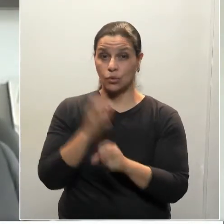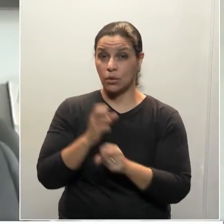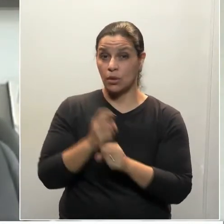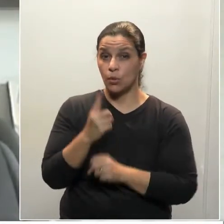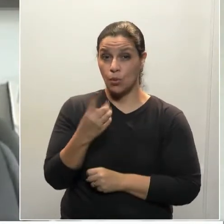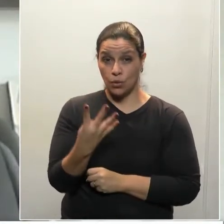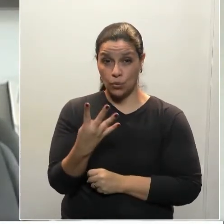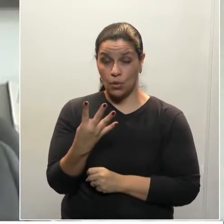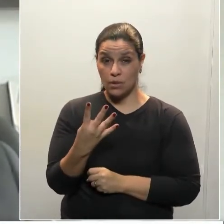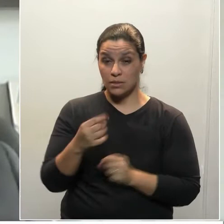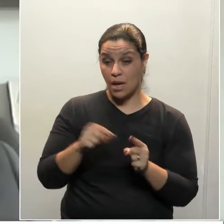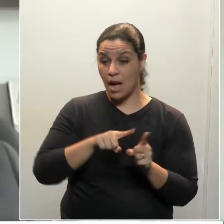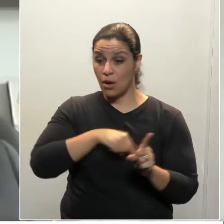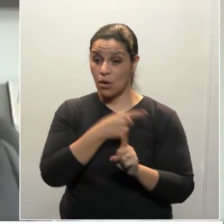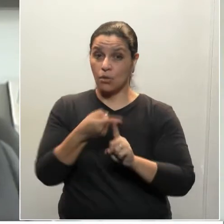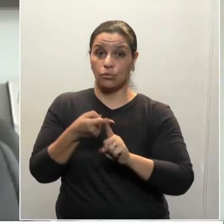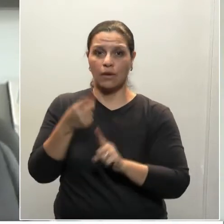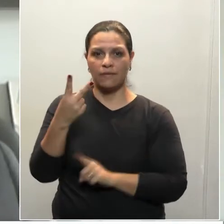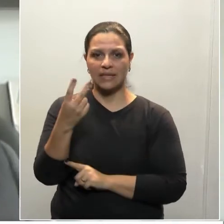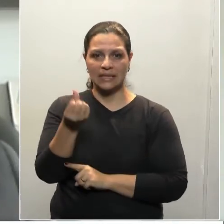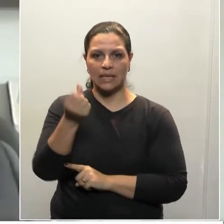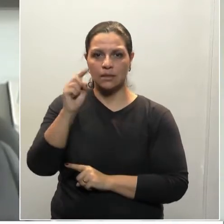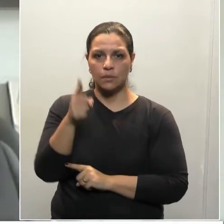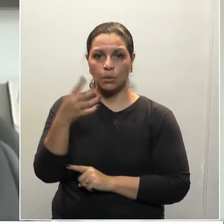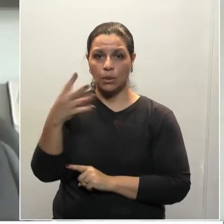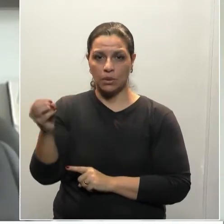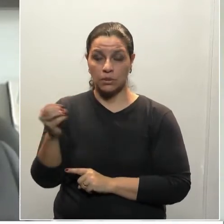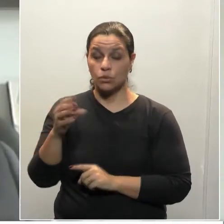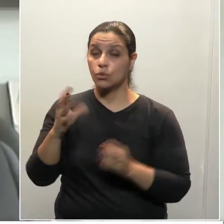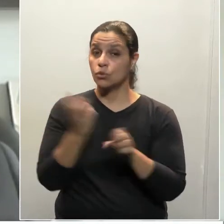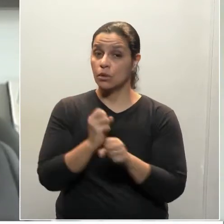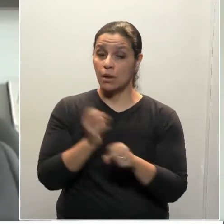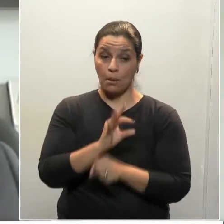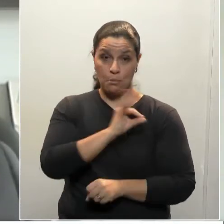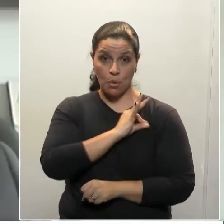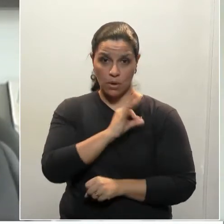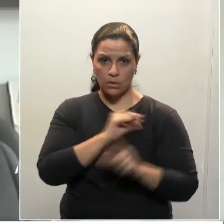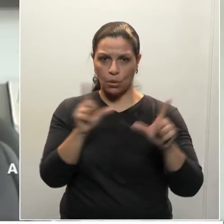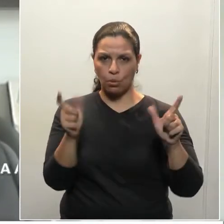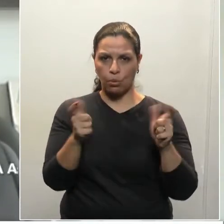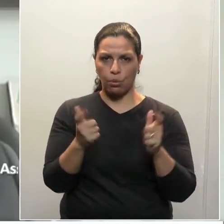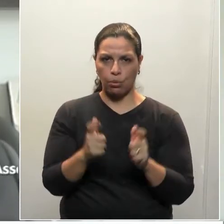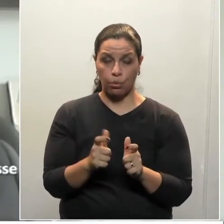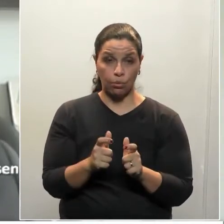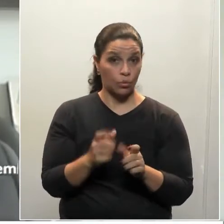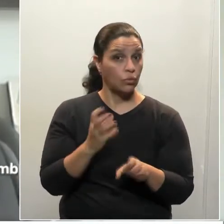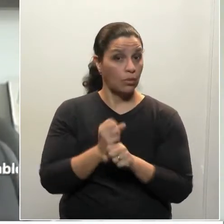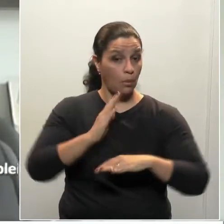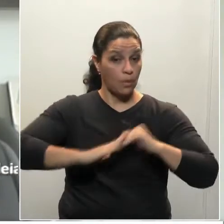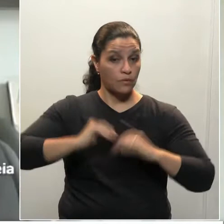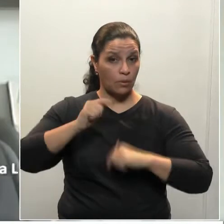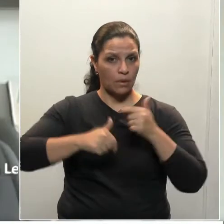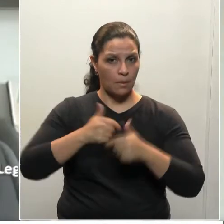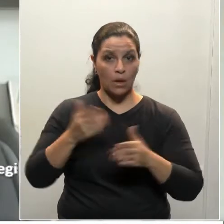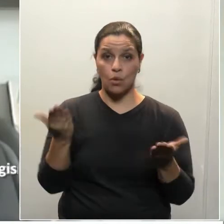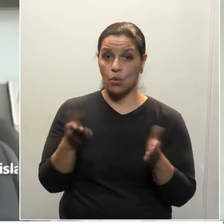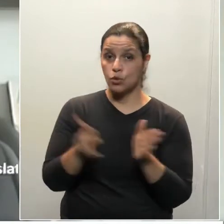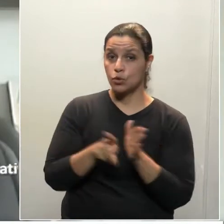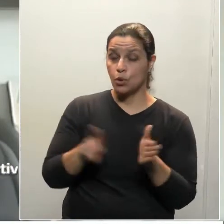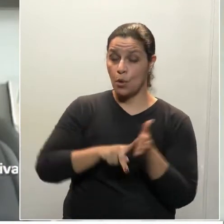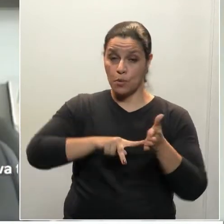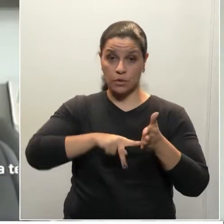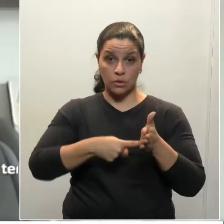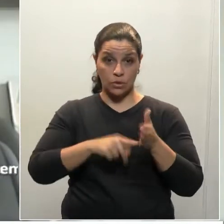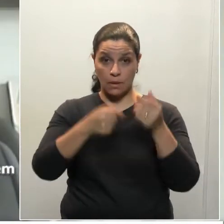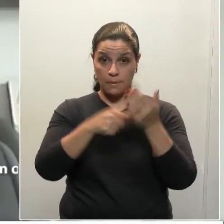26 mil e 400. O número de policiais penais vem descendo, decrescendo, nós temos um déficit segundo o Sindas